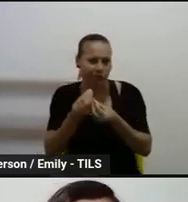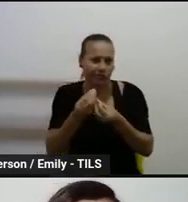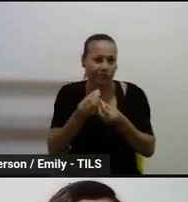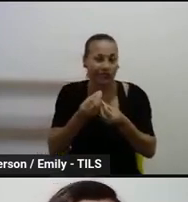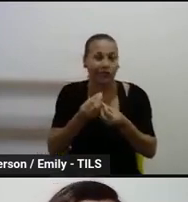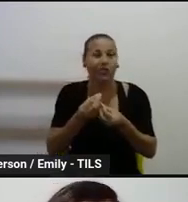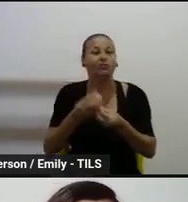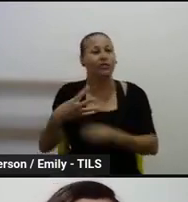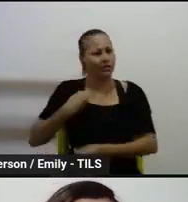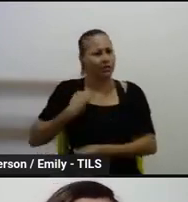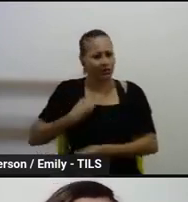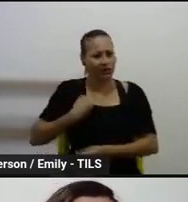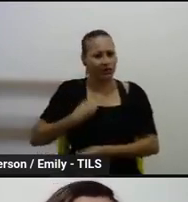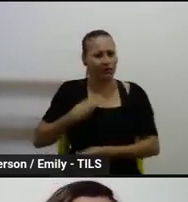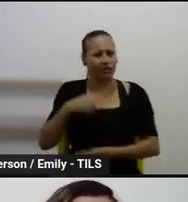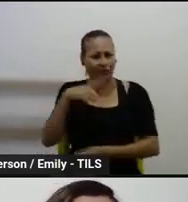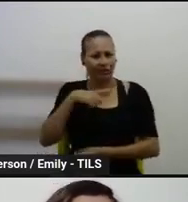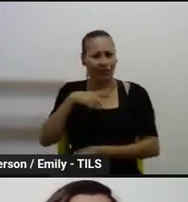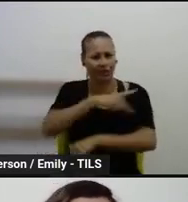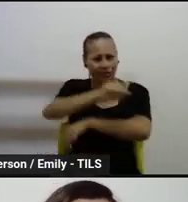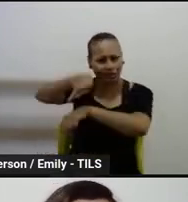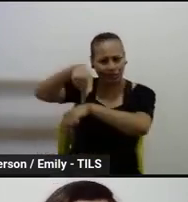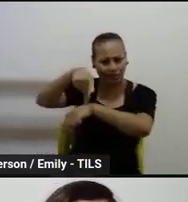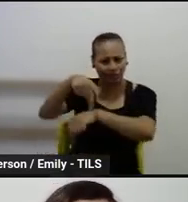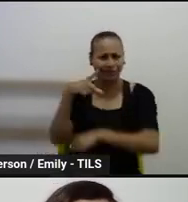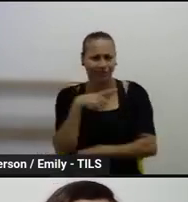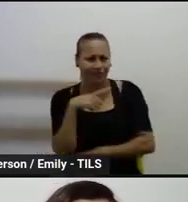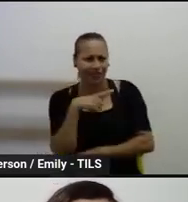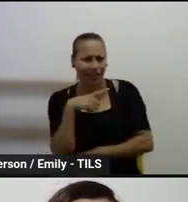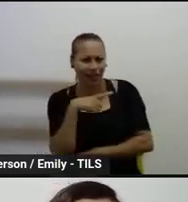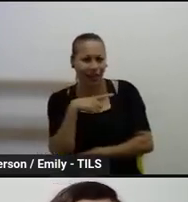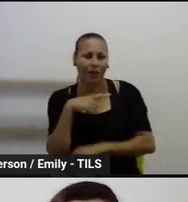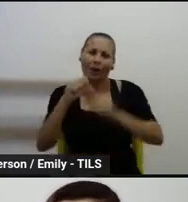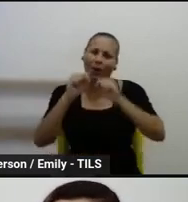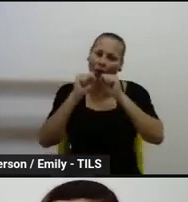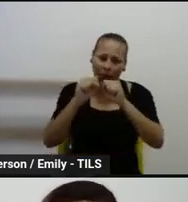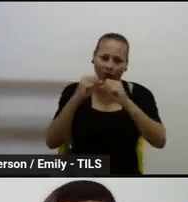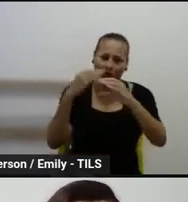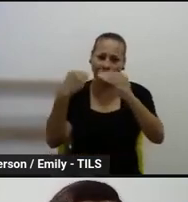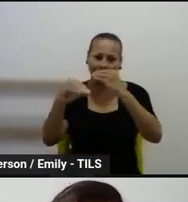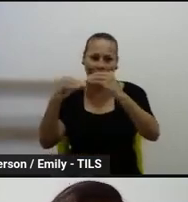estudante internacional matriculado, pode também estar colocando no chat.